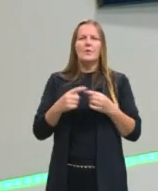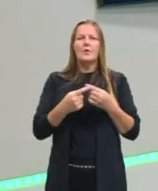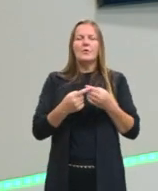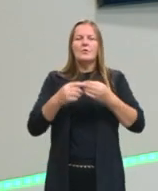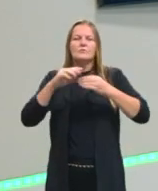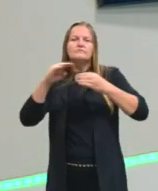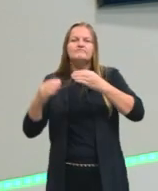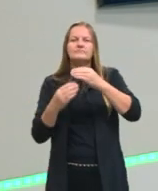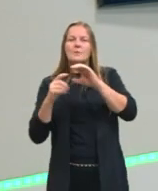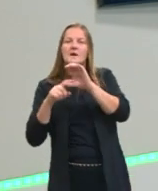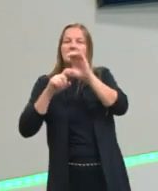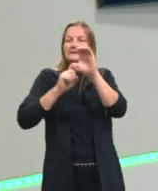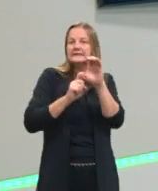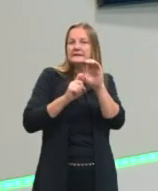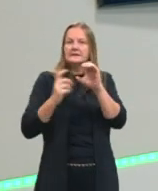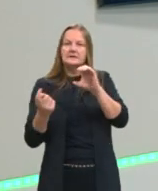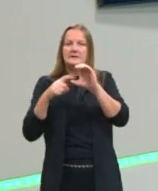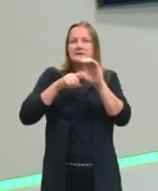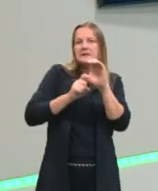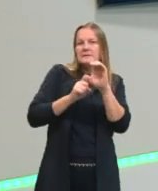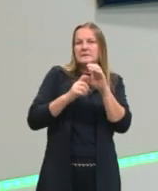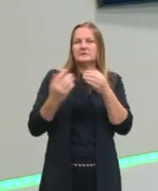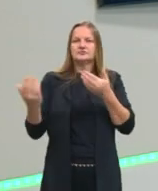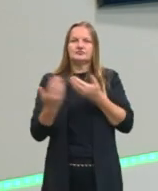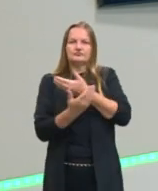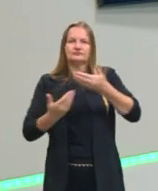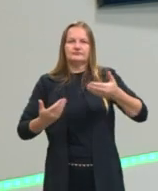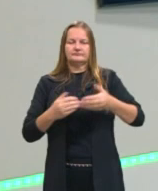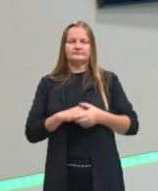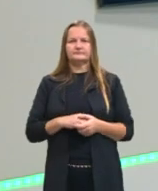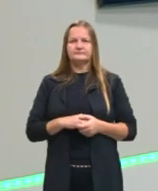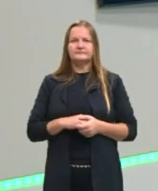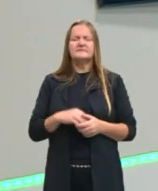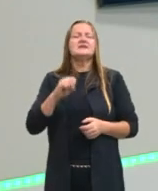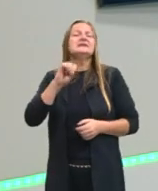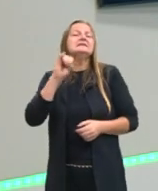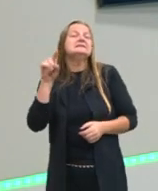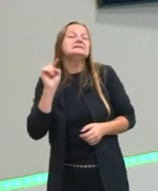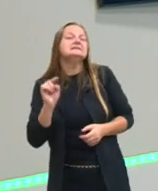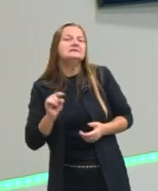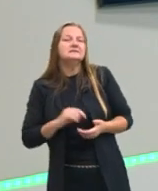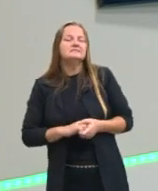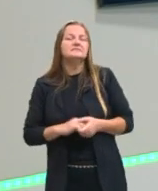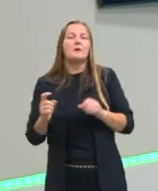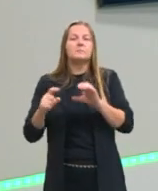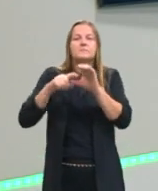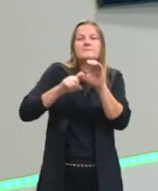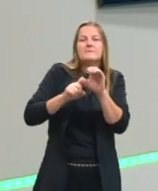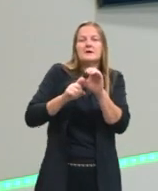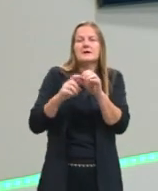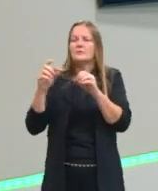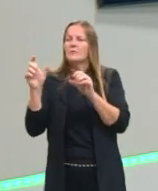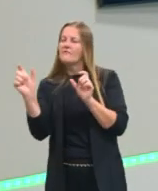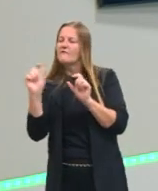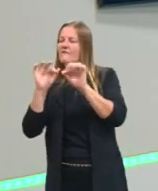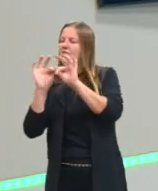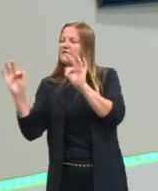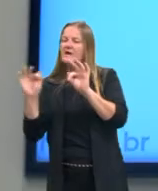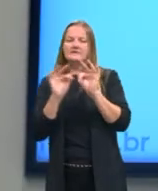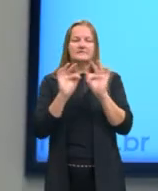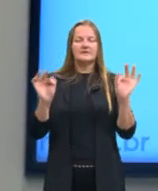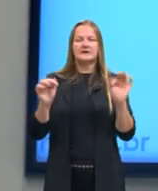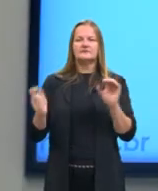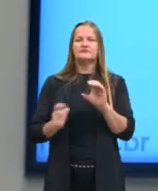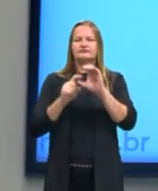subordinação? Uma dependendo da outra. E se for uma relação de subordinação? De que tipo ela vai